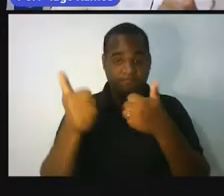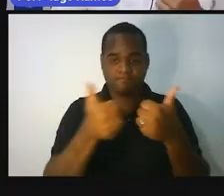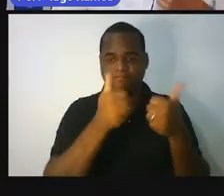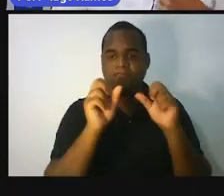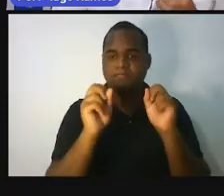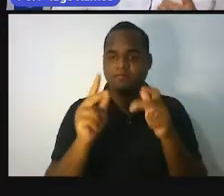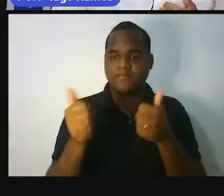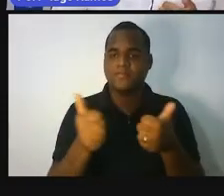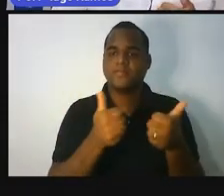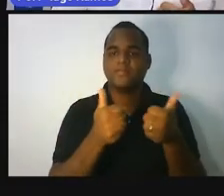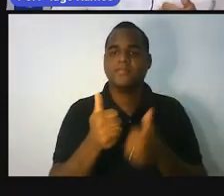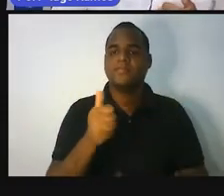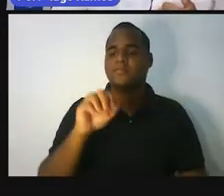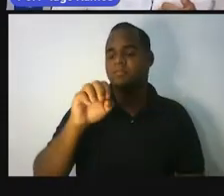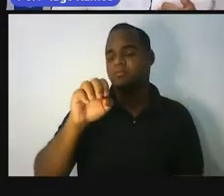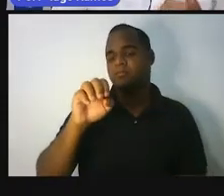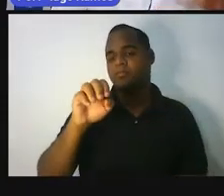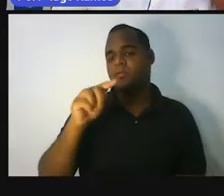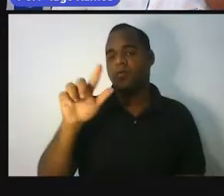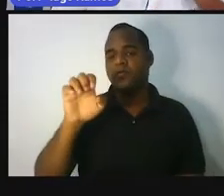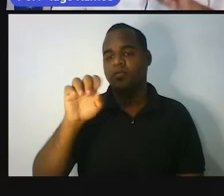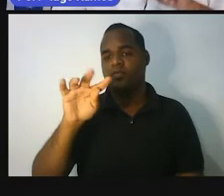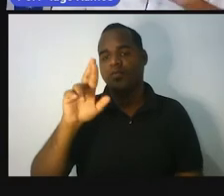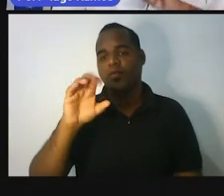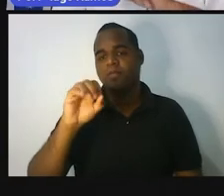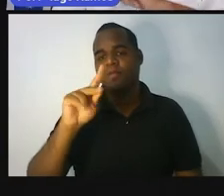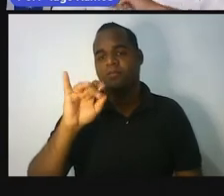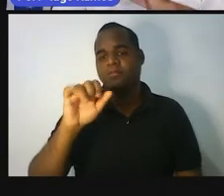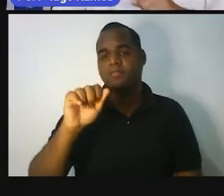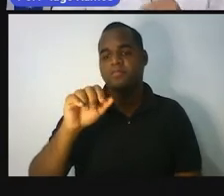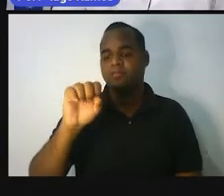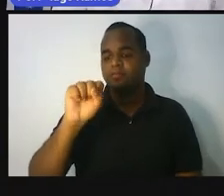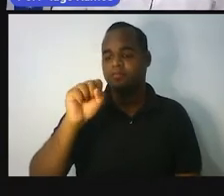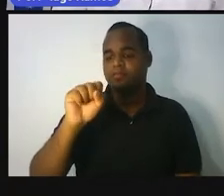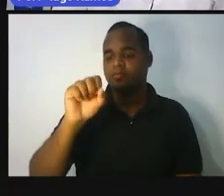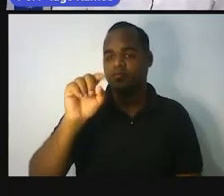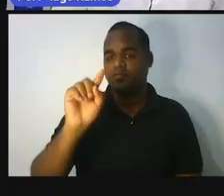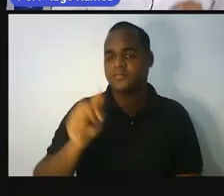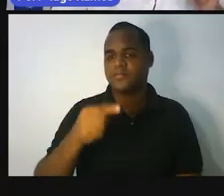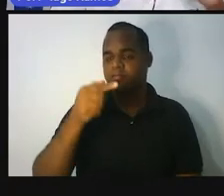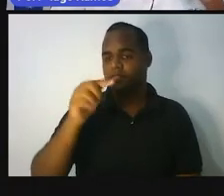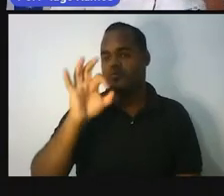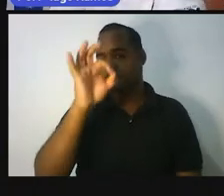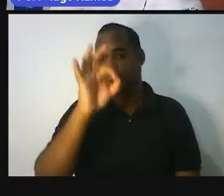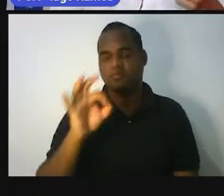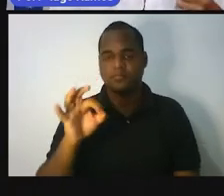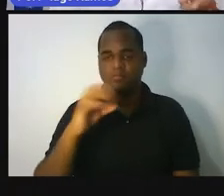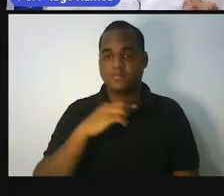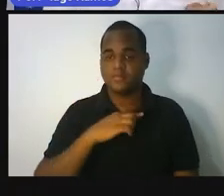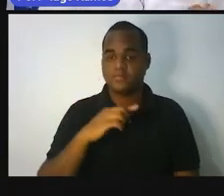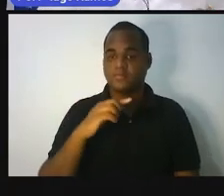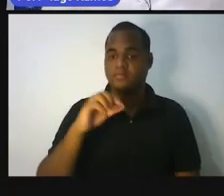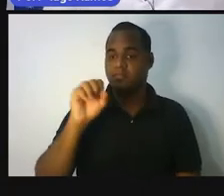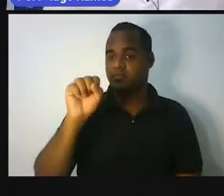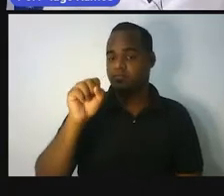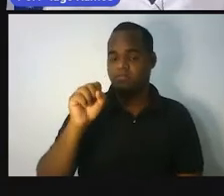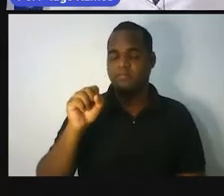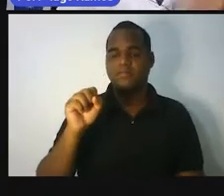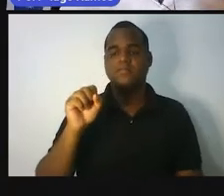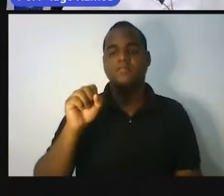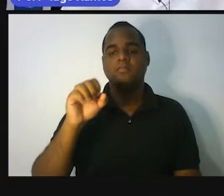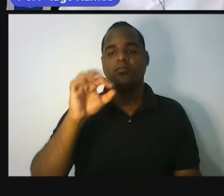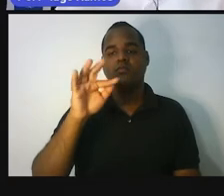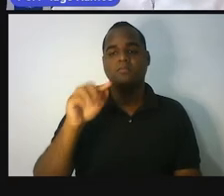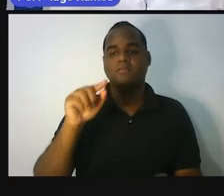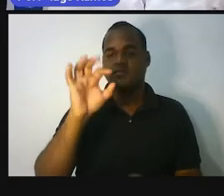Etiópia, 8,7%. Esse 8,7%